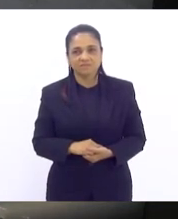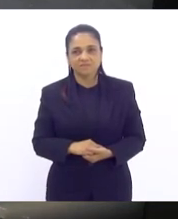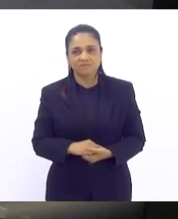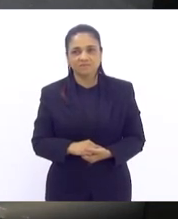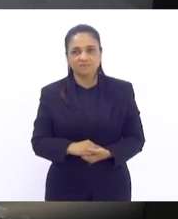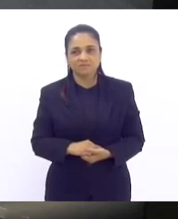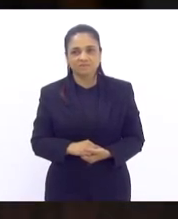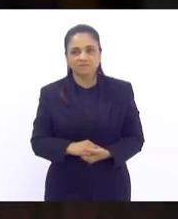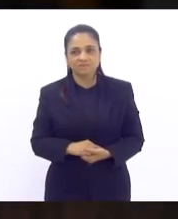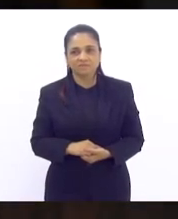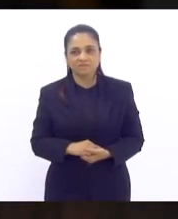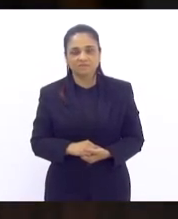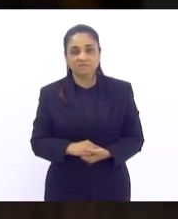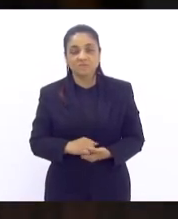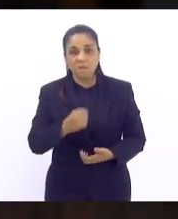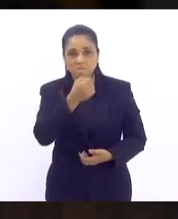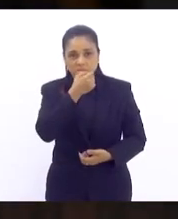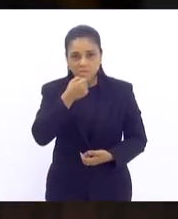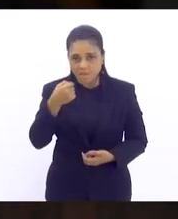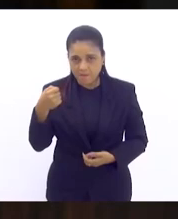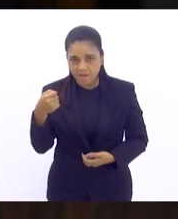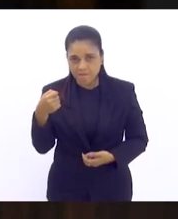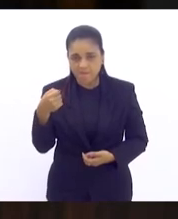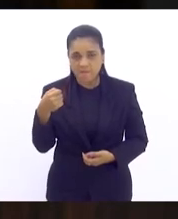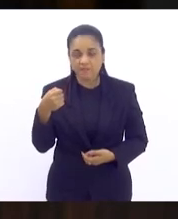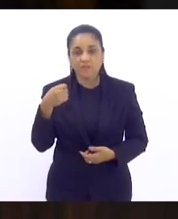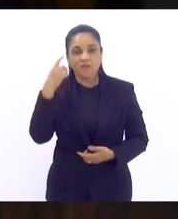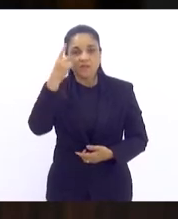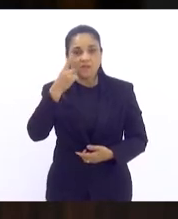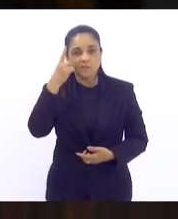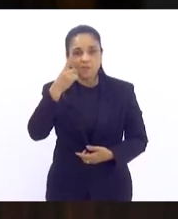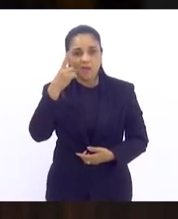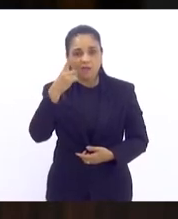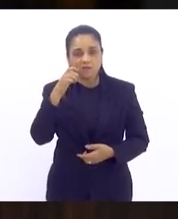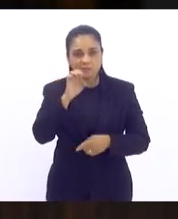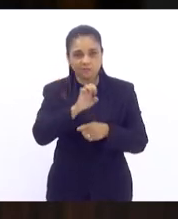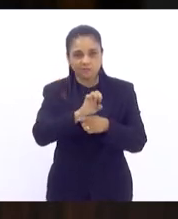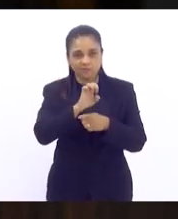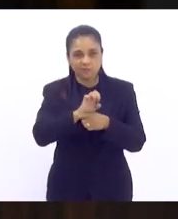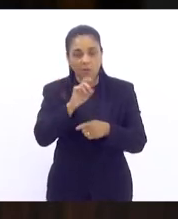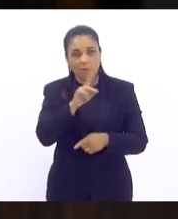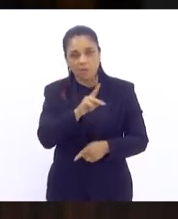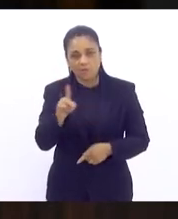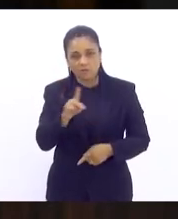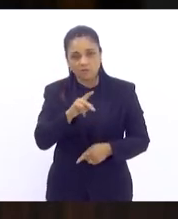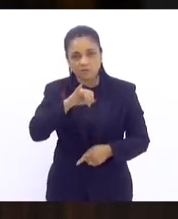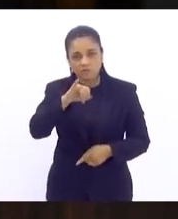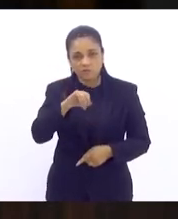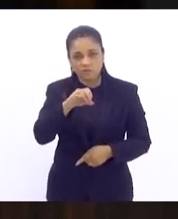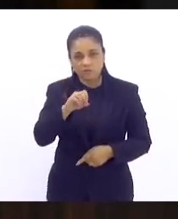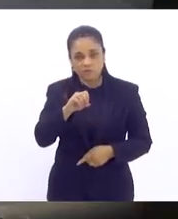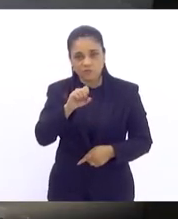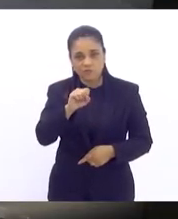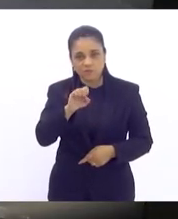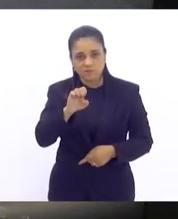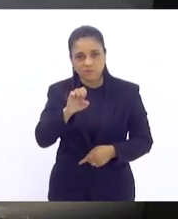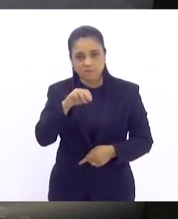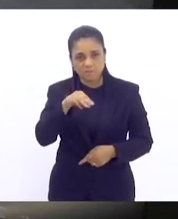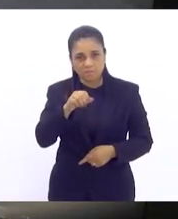passo a palavra agora para o deputado estadual professor Josemar o senhor dispõe